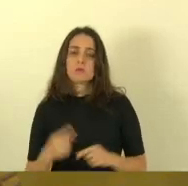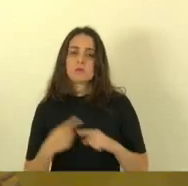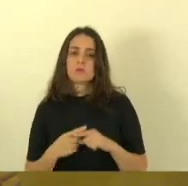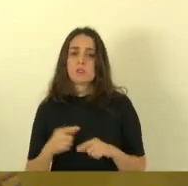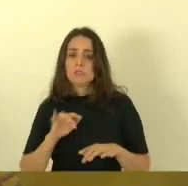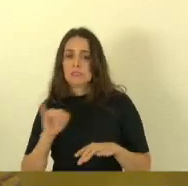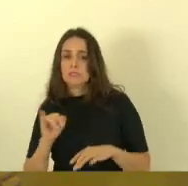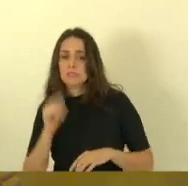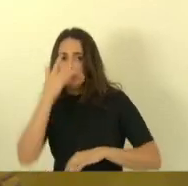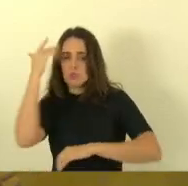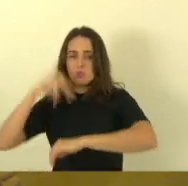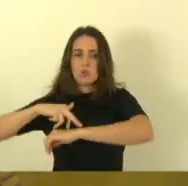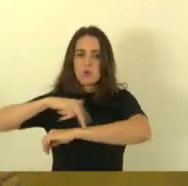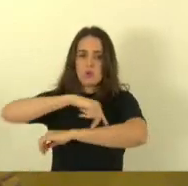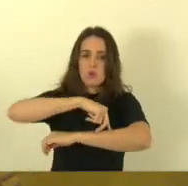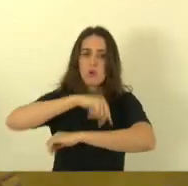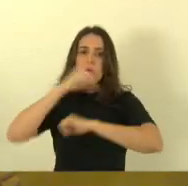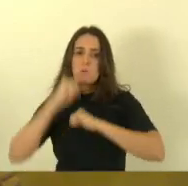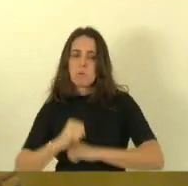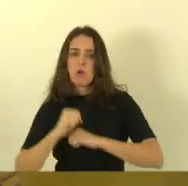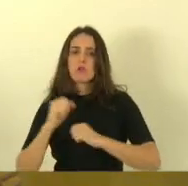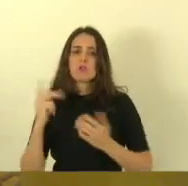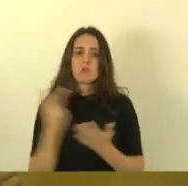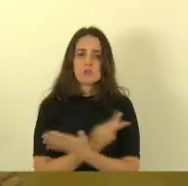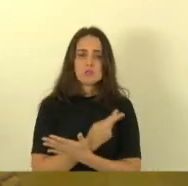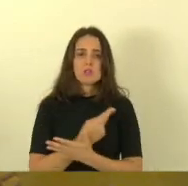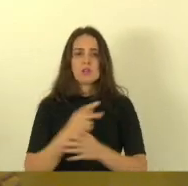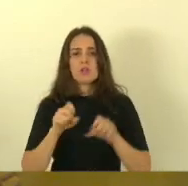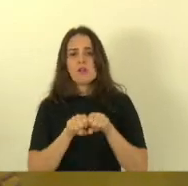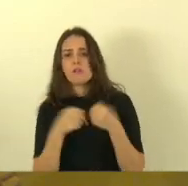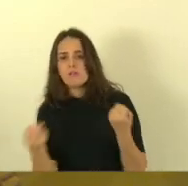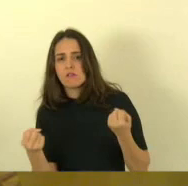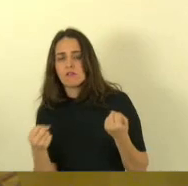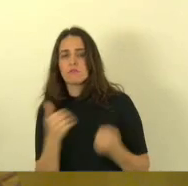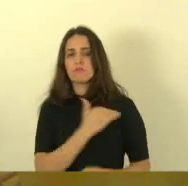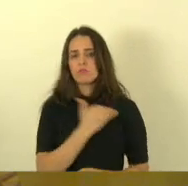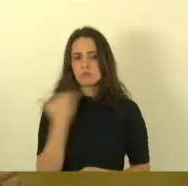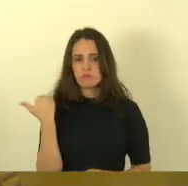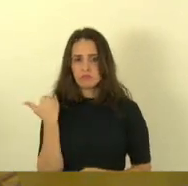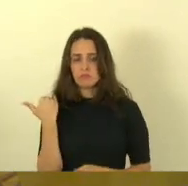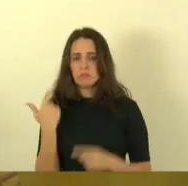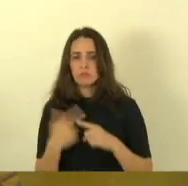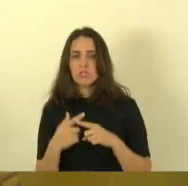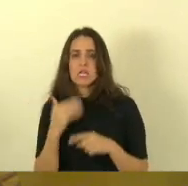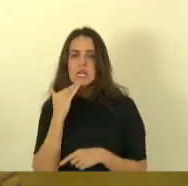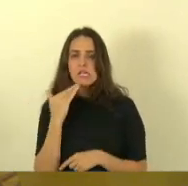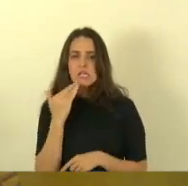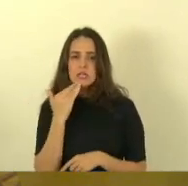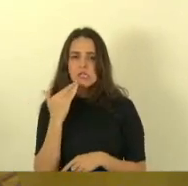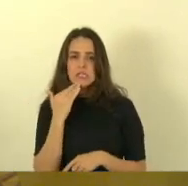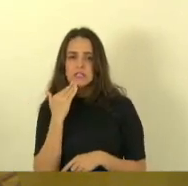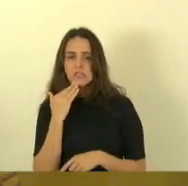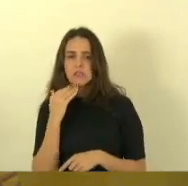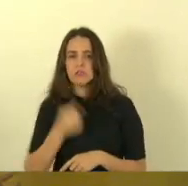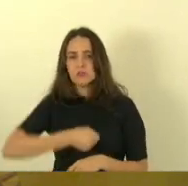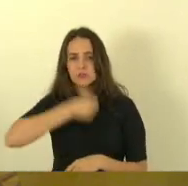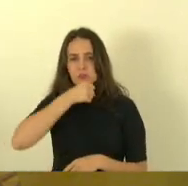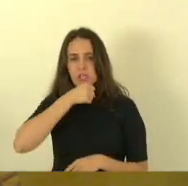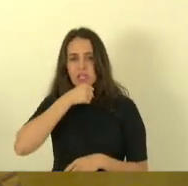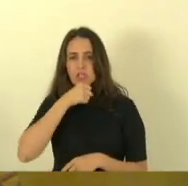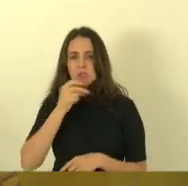inclusive com risco de morte uma vez que as proteções laterais estão danificadas corroídas pelo